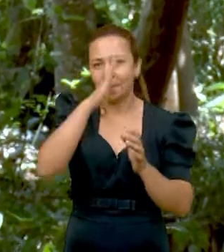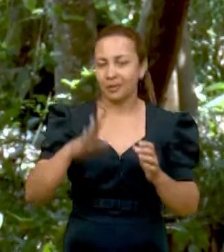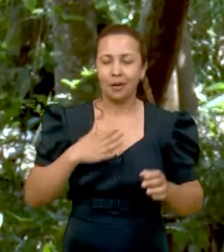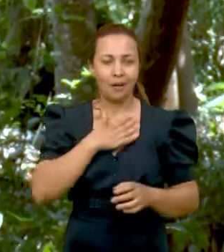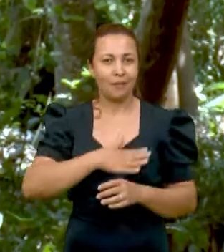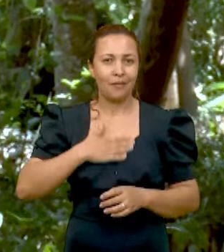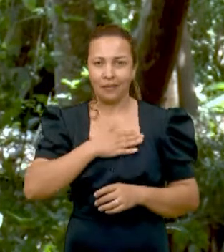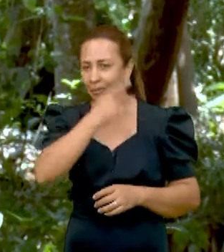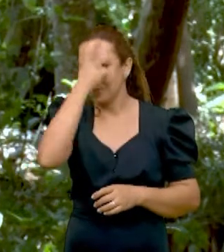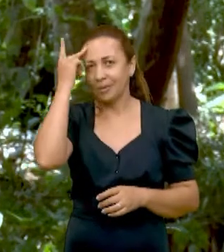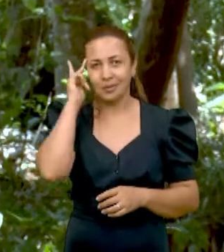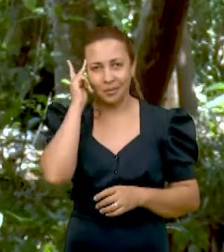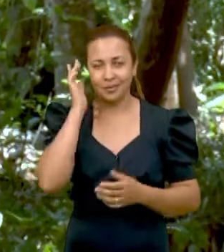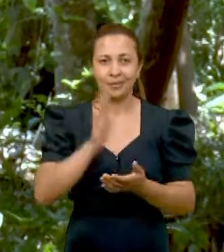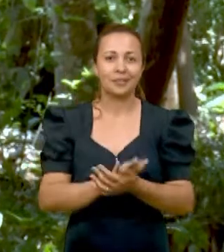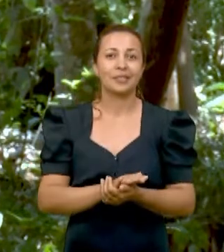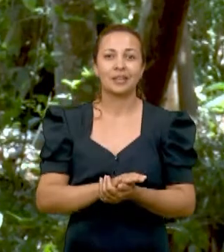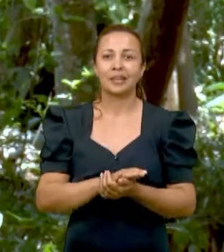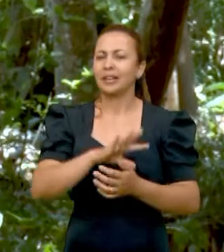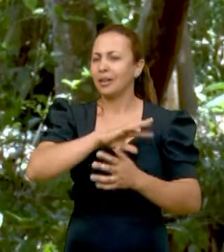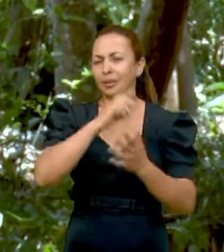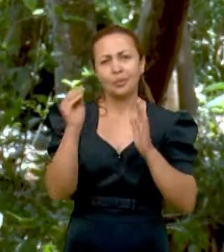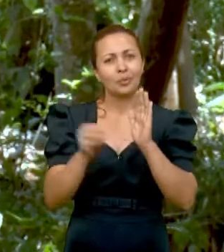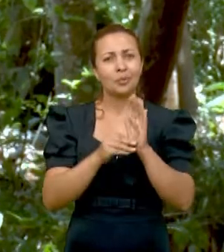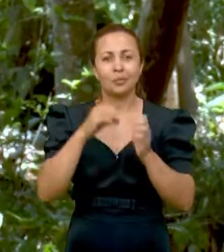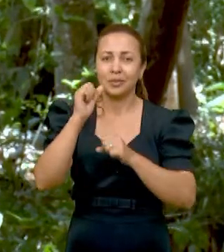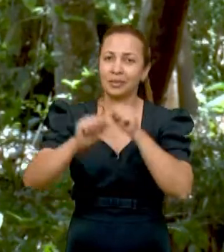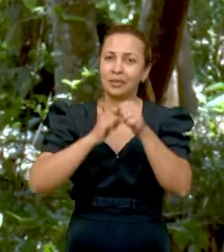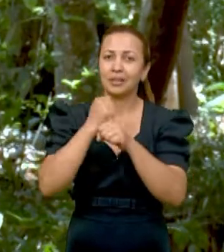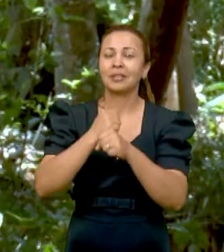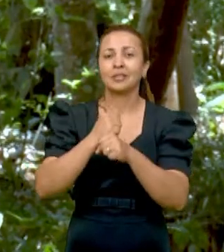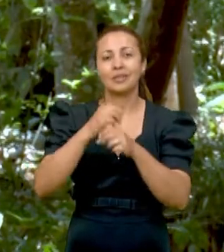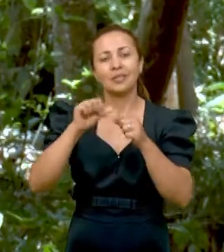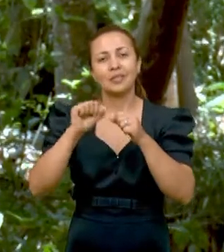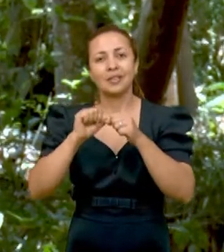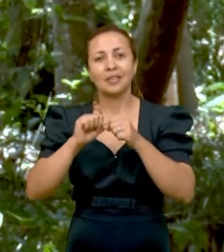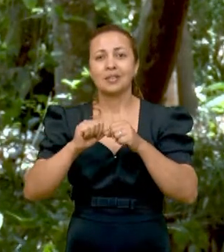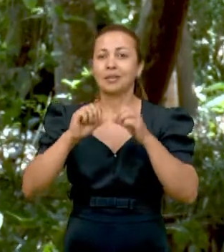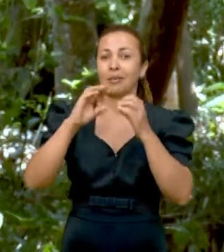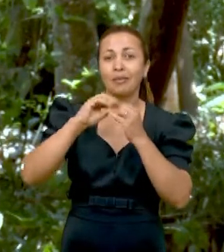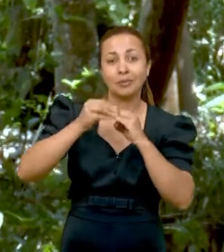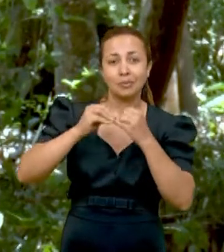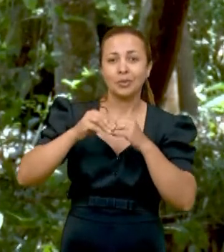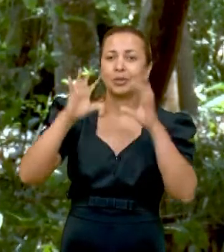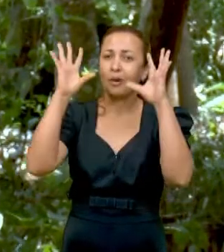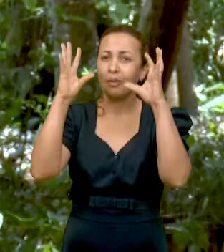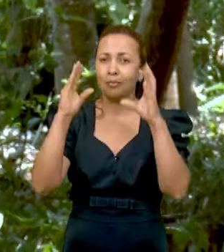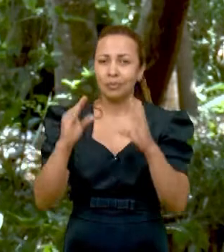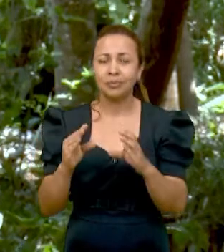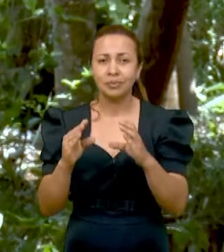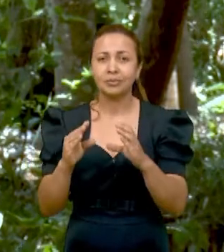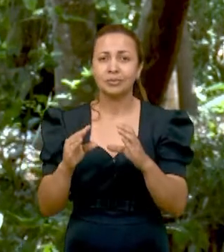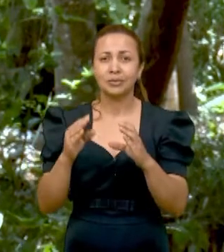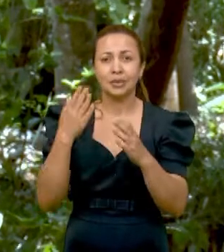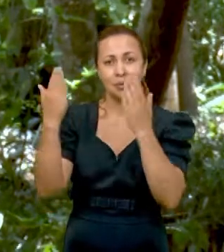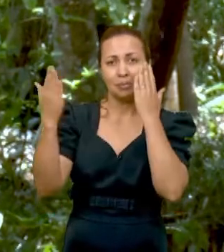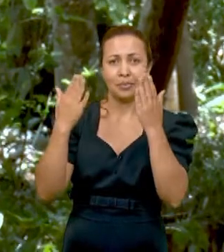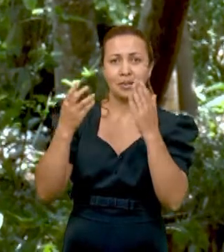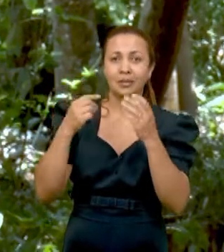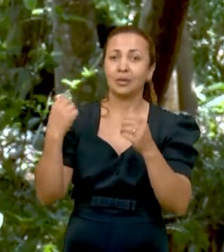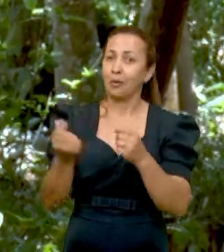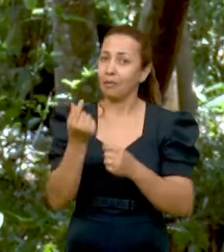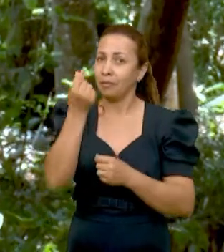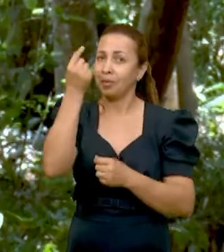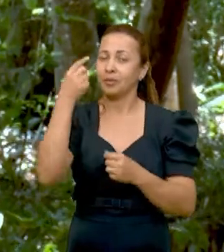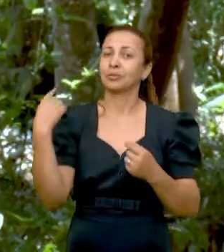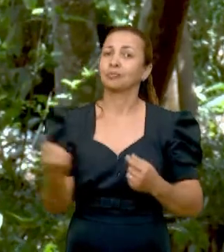Nos últimos anos, as variações climáticas fizeram a produção do grão despencar em comparação às safras passadas e o preço